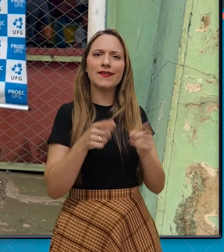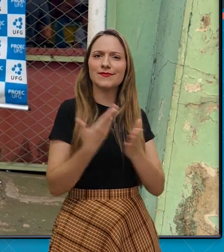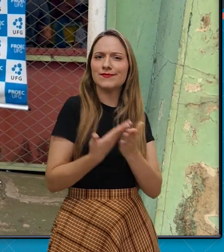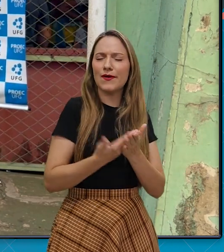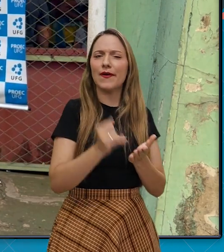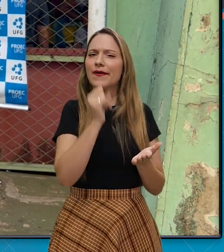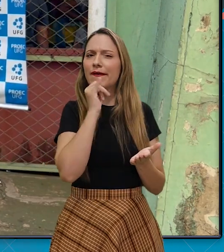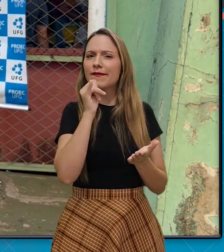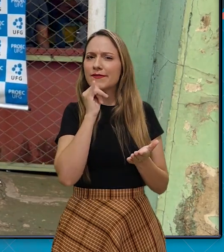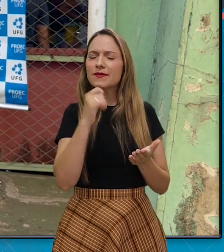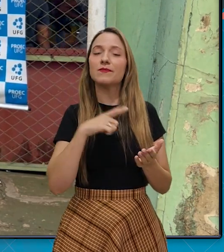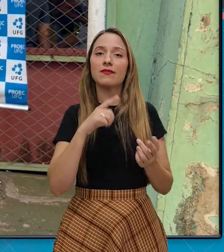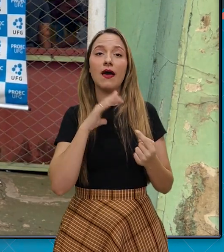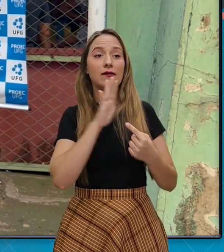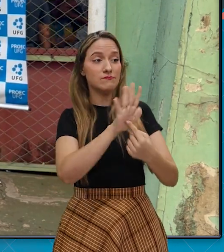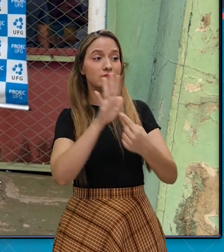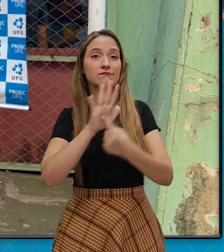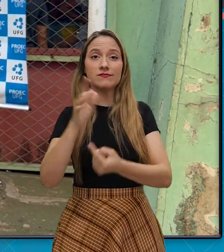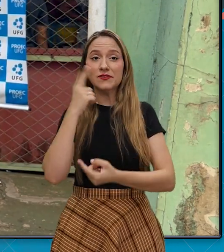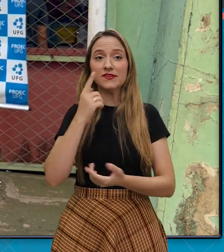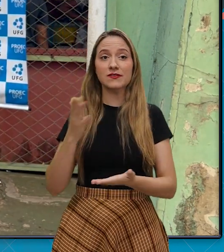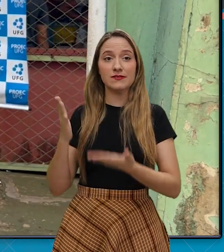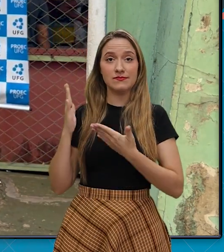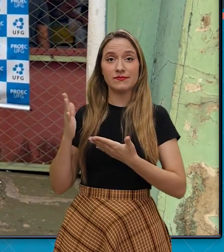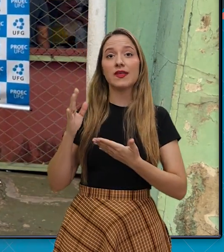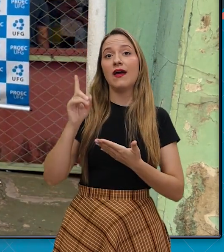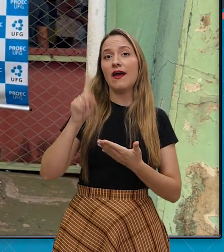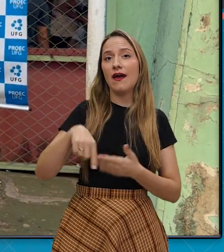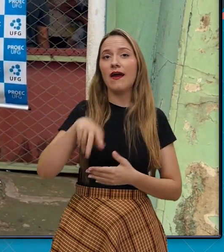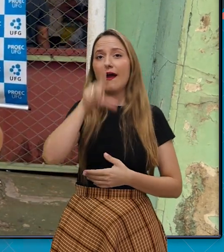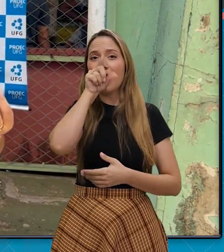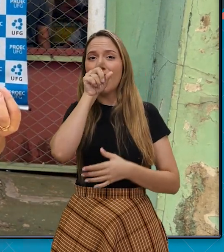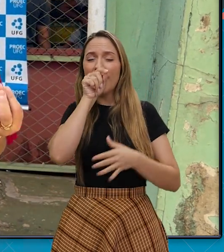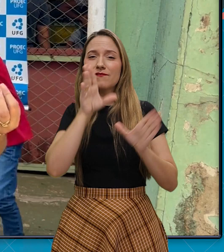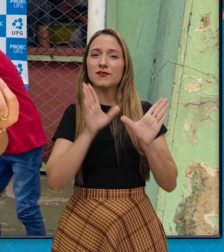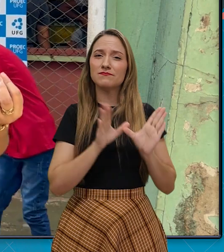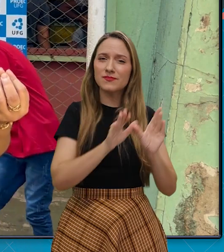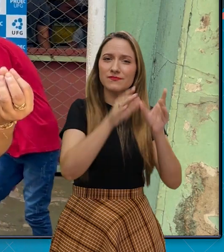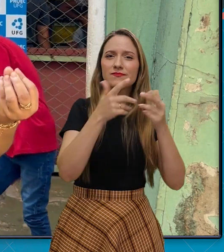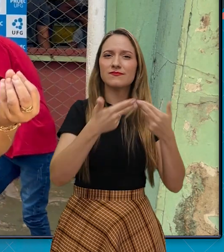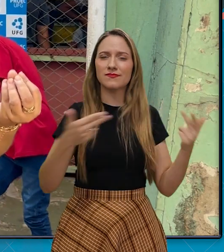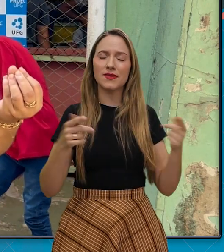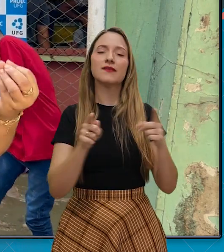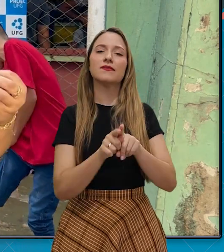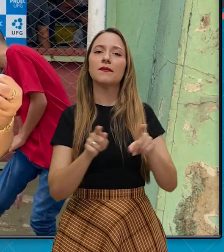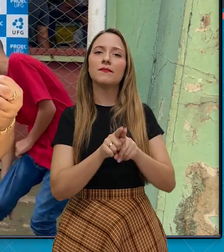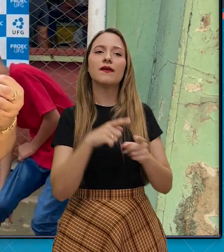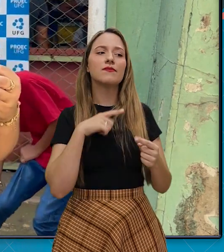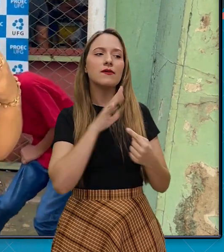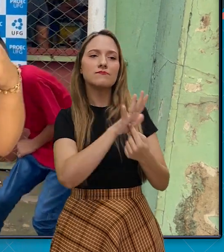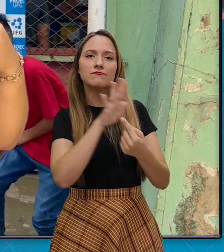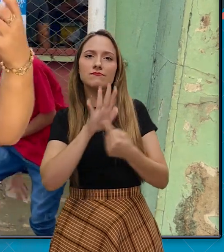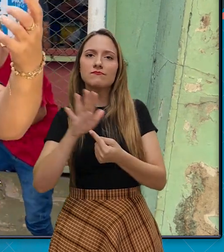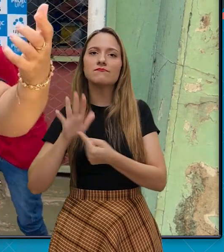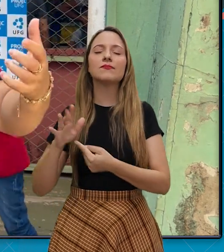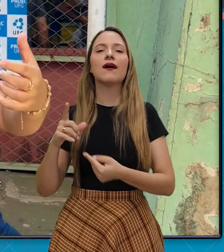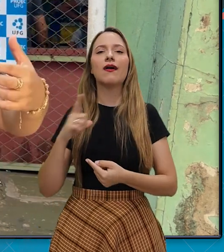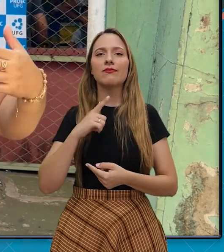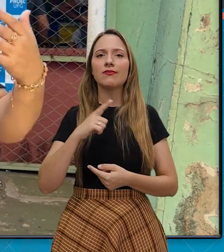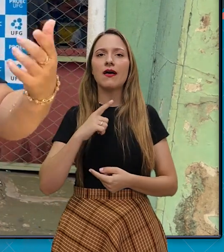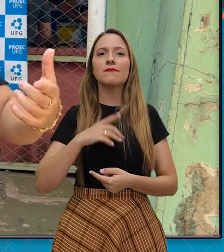aula, como nós temos exposições aqui das aves, eles trouxeram na exposição o